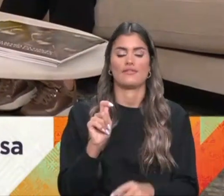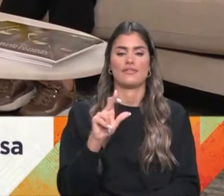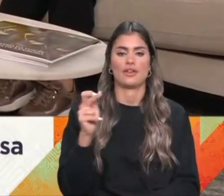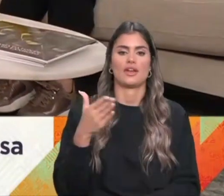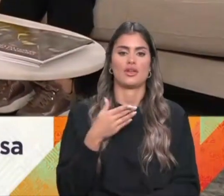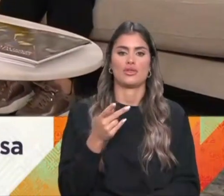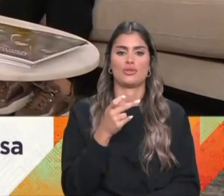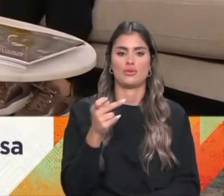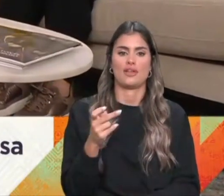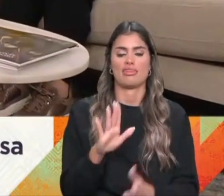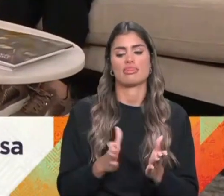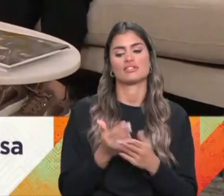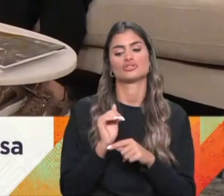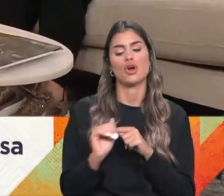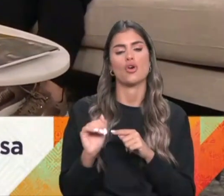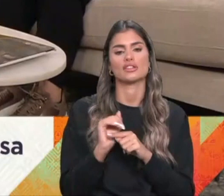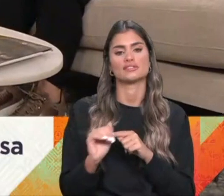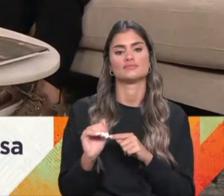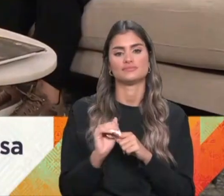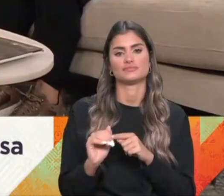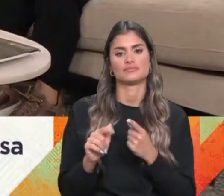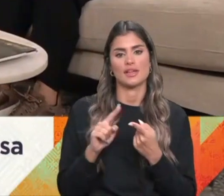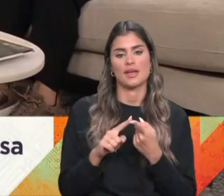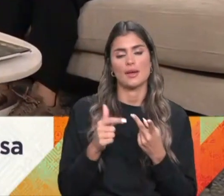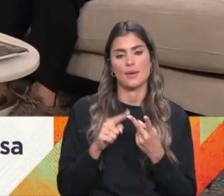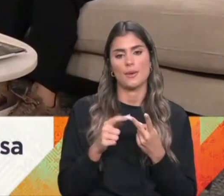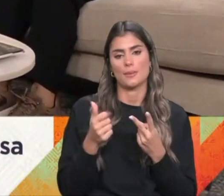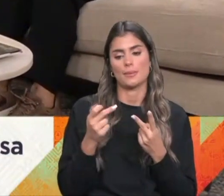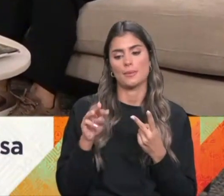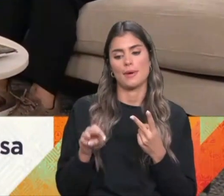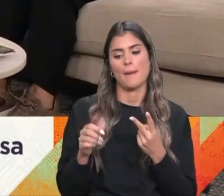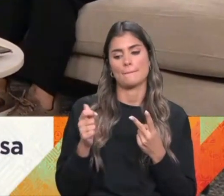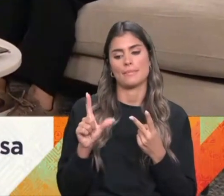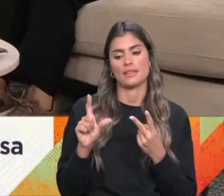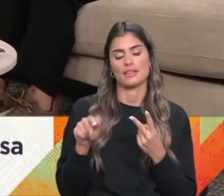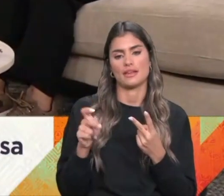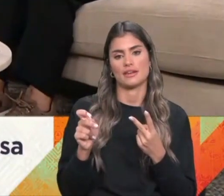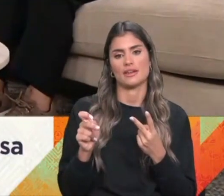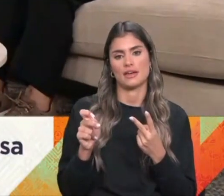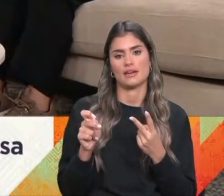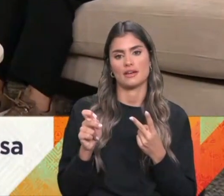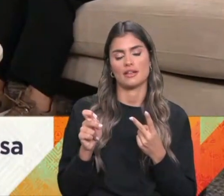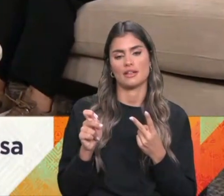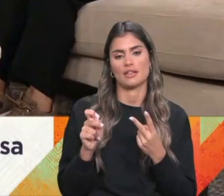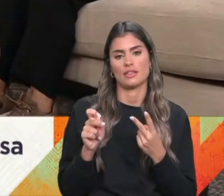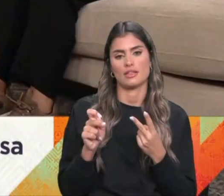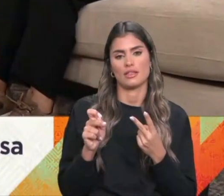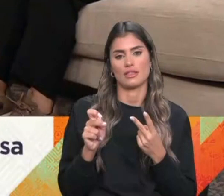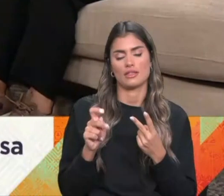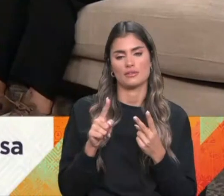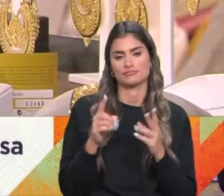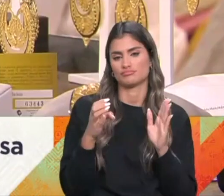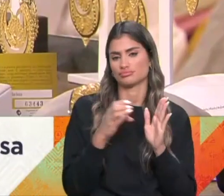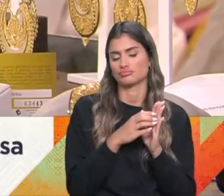o símbolo da sorte. Depois tem a bambolina, que é a peça que mexe no meio das arcadas. Que é o símbolo